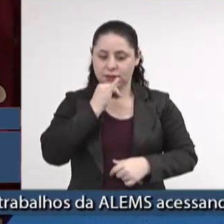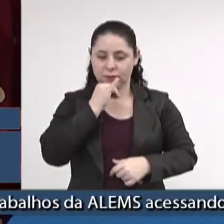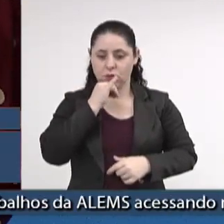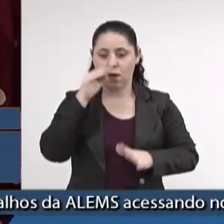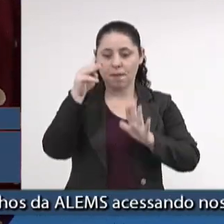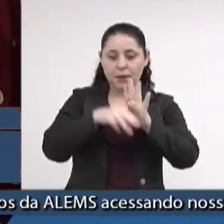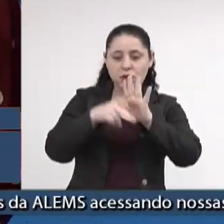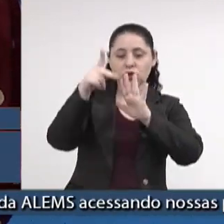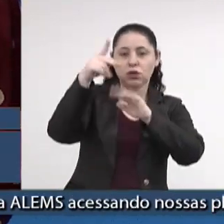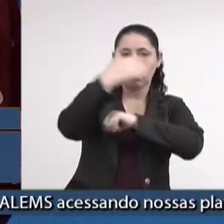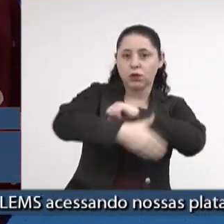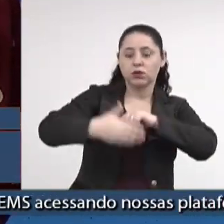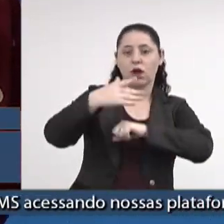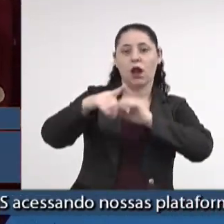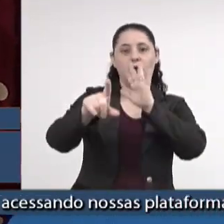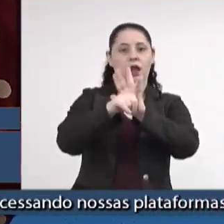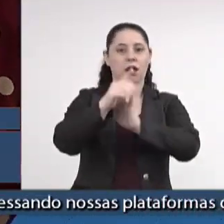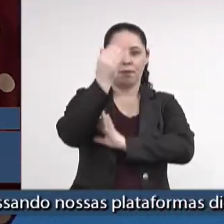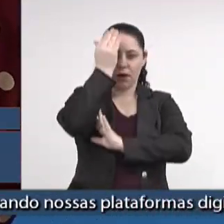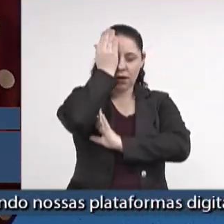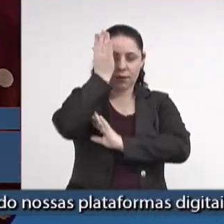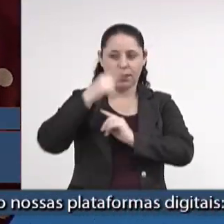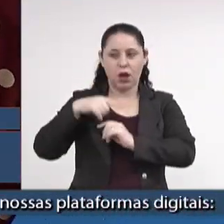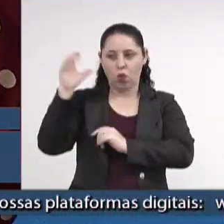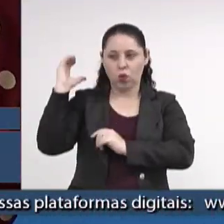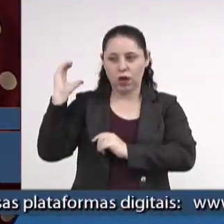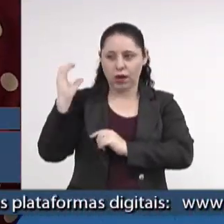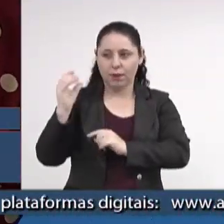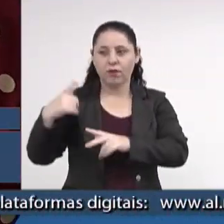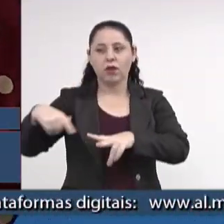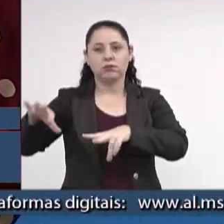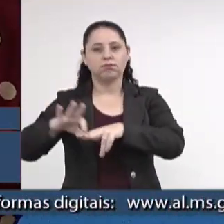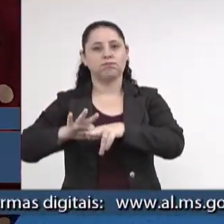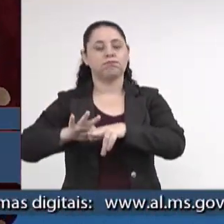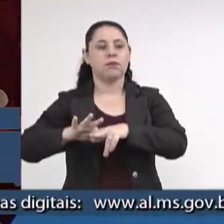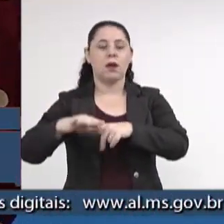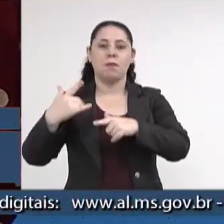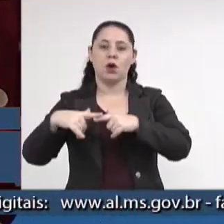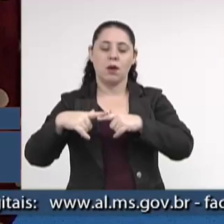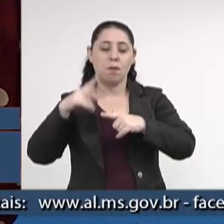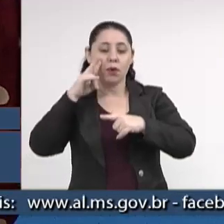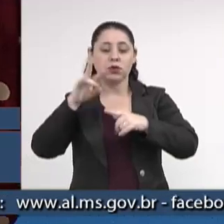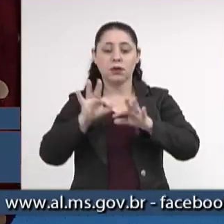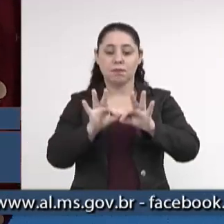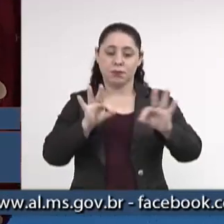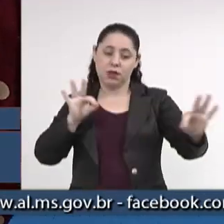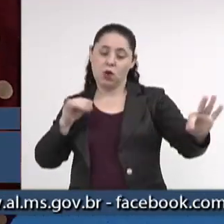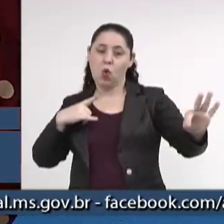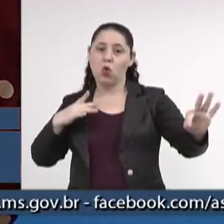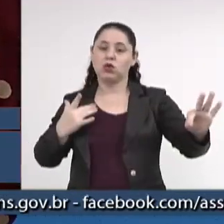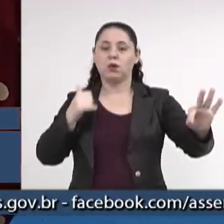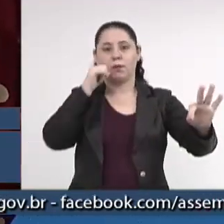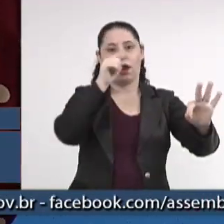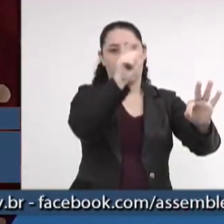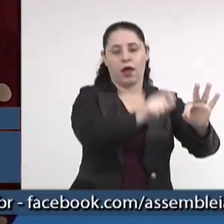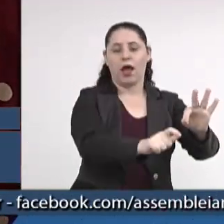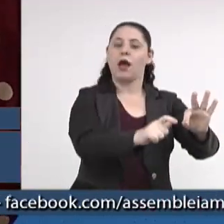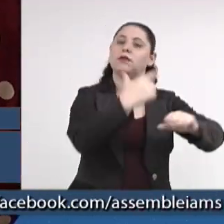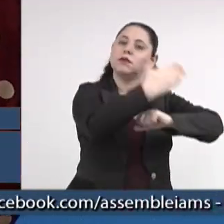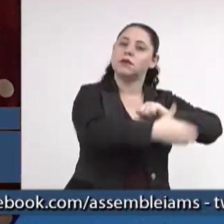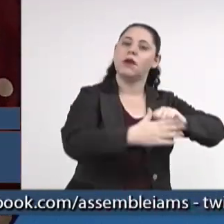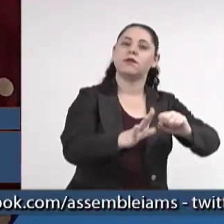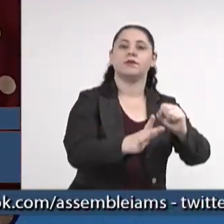protetivas da Lei Maria da Penha e que mostrem potencial de risco para as mulheres, sendo essa uma